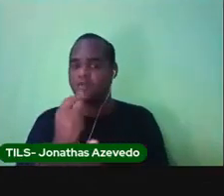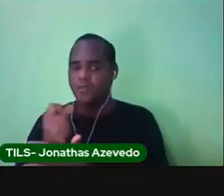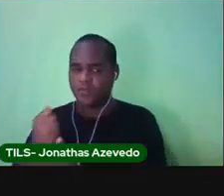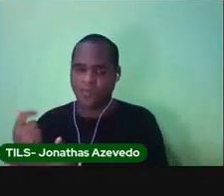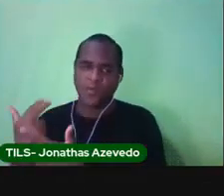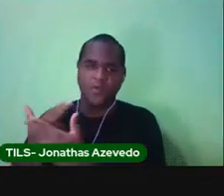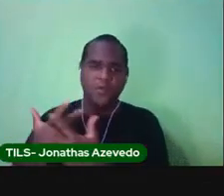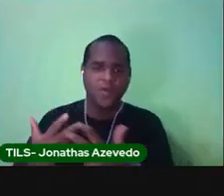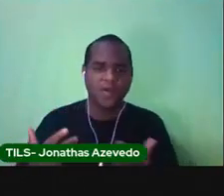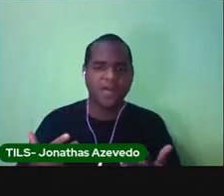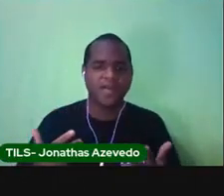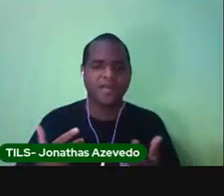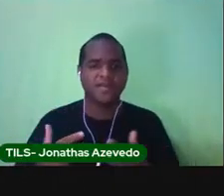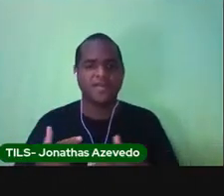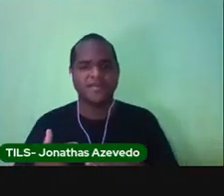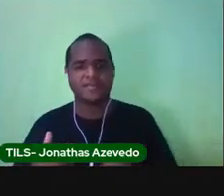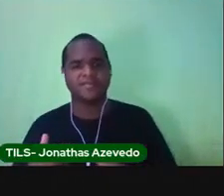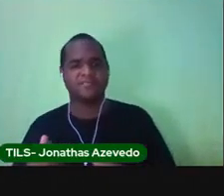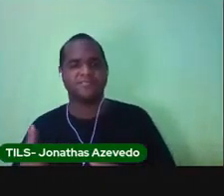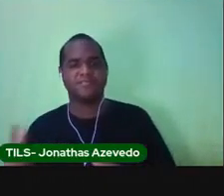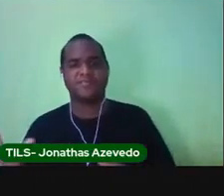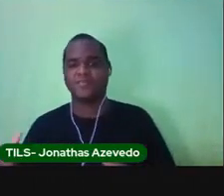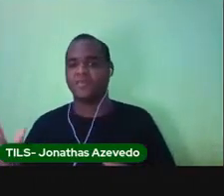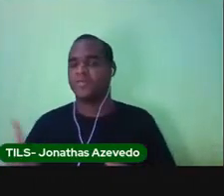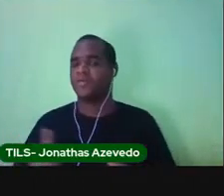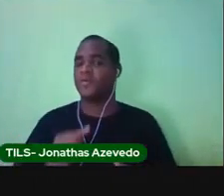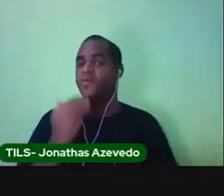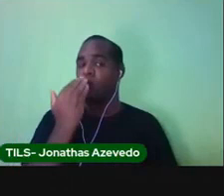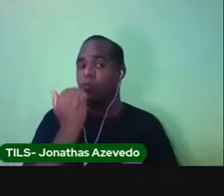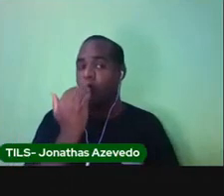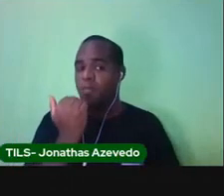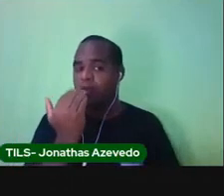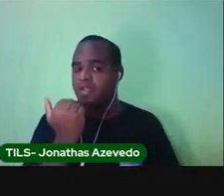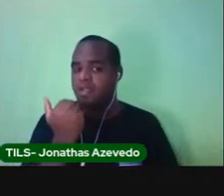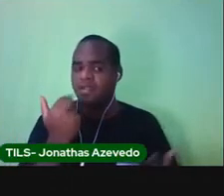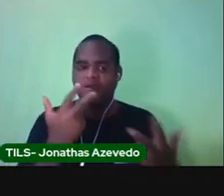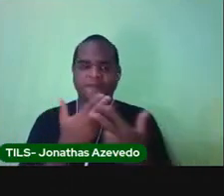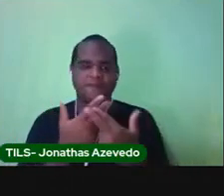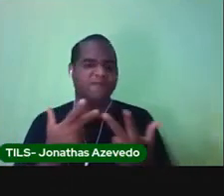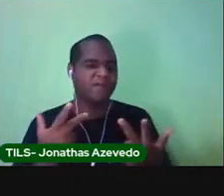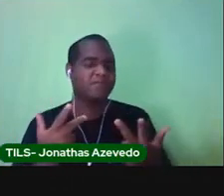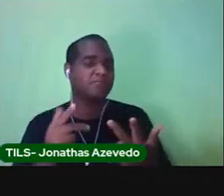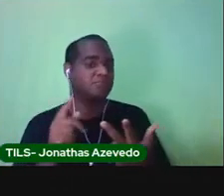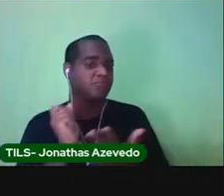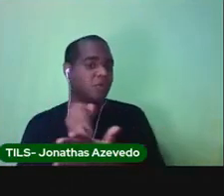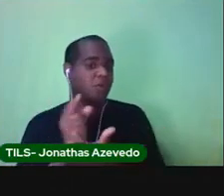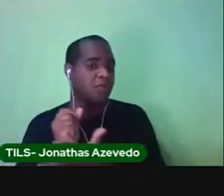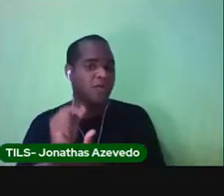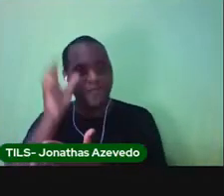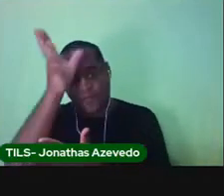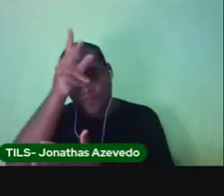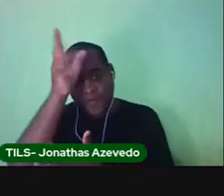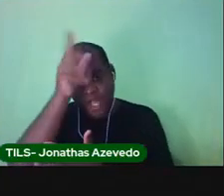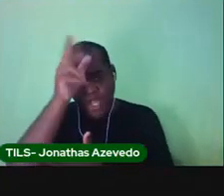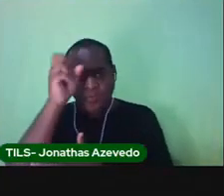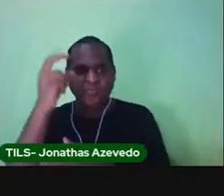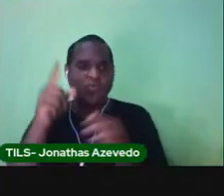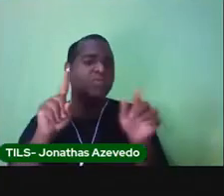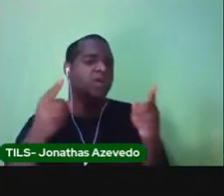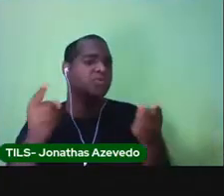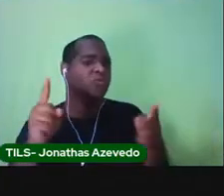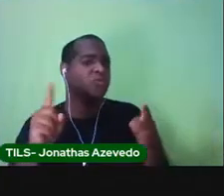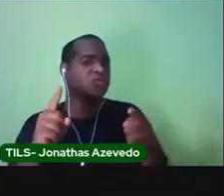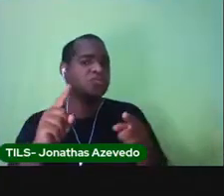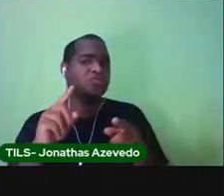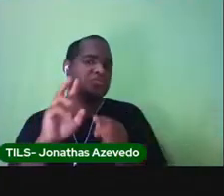deixa eu ver, braseiros assados e grelhados. Foi comprar alguma coisa lá, deve ter sido assim, um frango assado, um churrasco, eu não